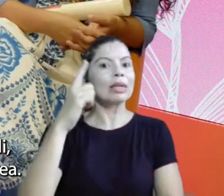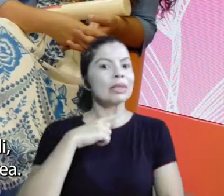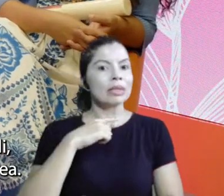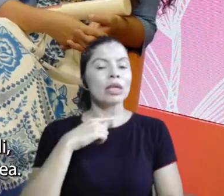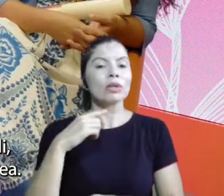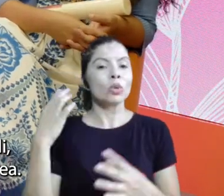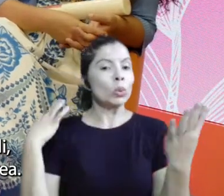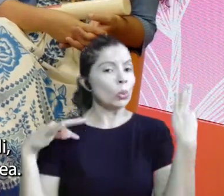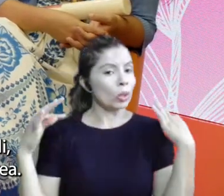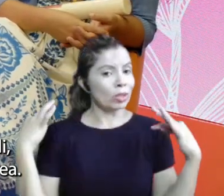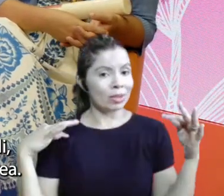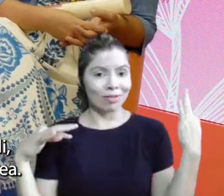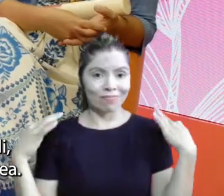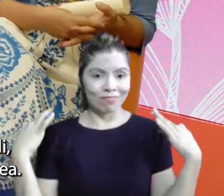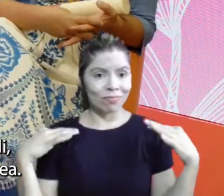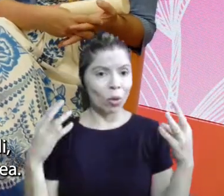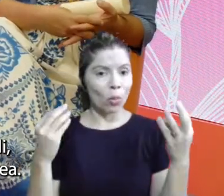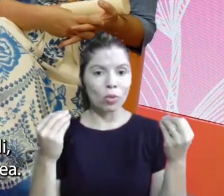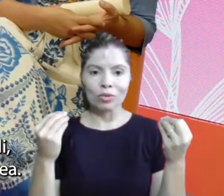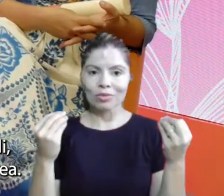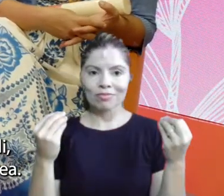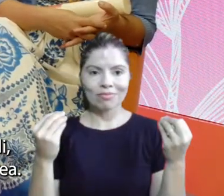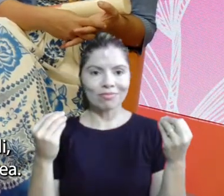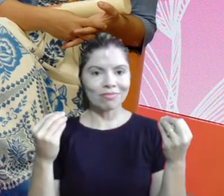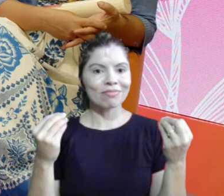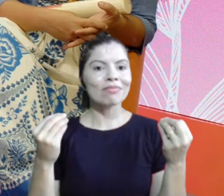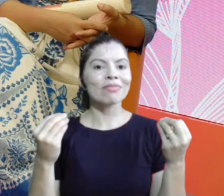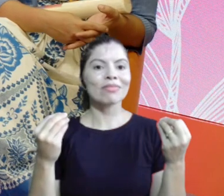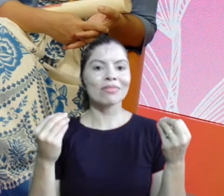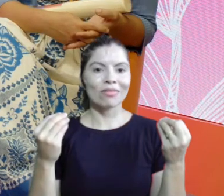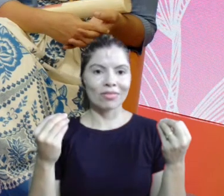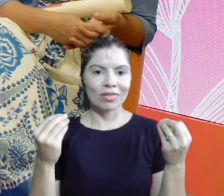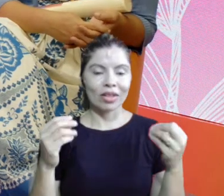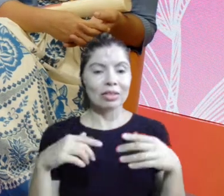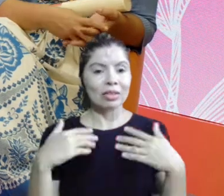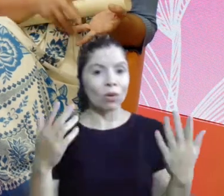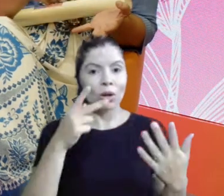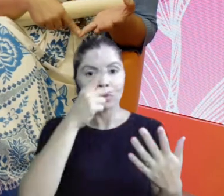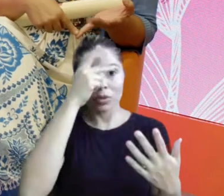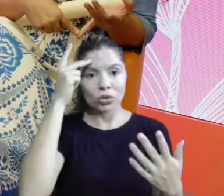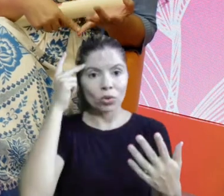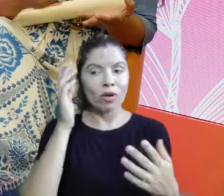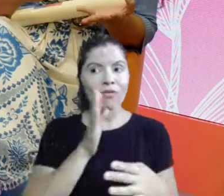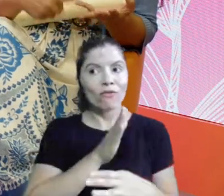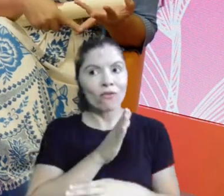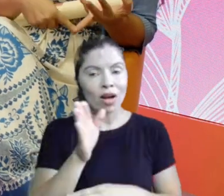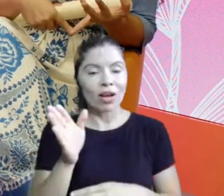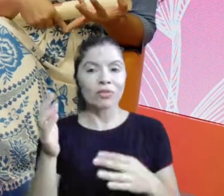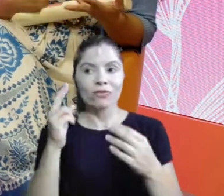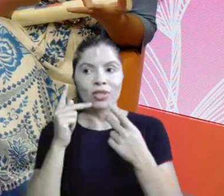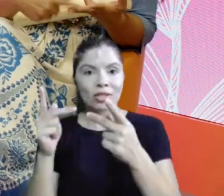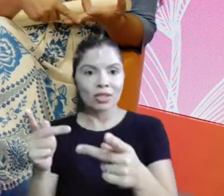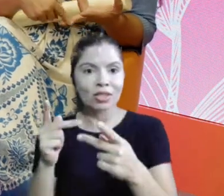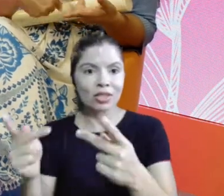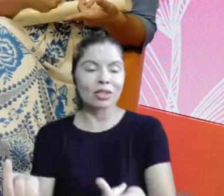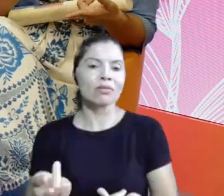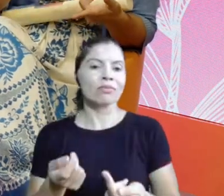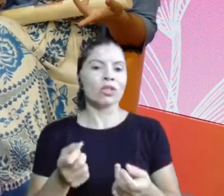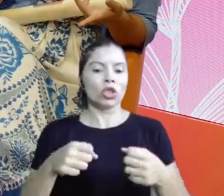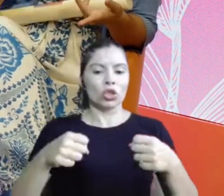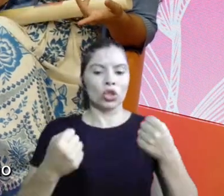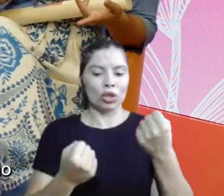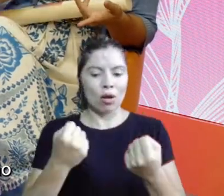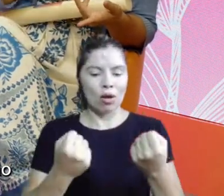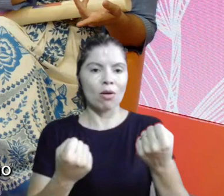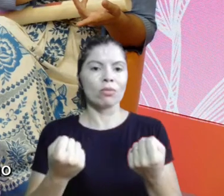turista ali, o palmiteiro não vai entrar na nossa área, ele tem uma edu porque ele não sabe, vai gente de jipe, vai gente de 4x4, vai gente